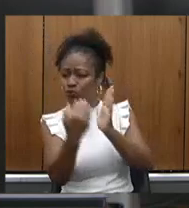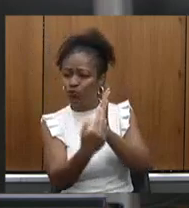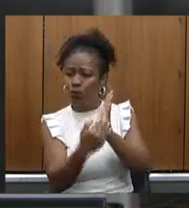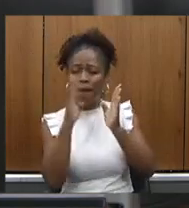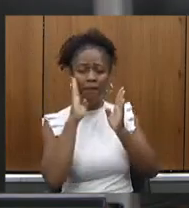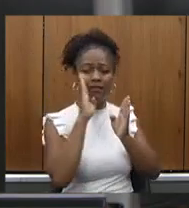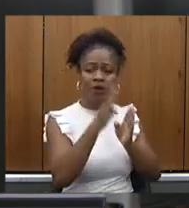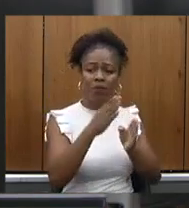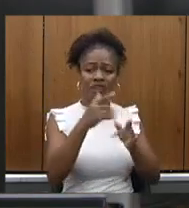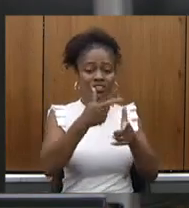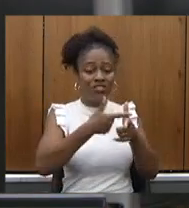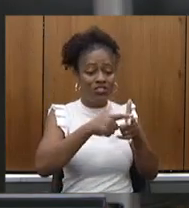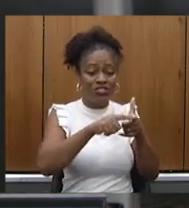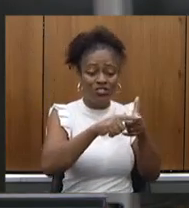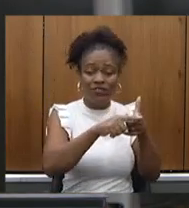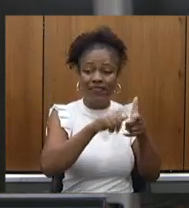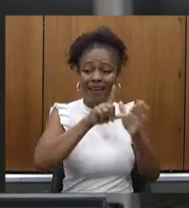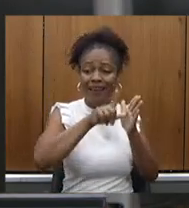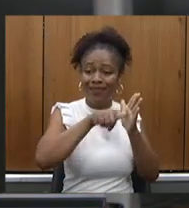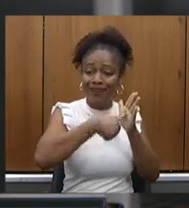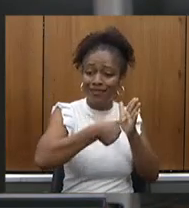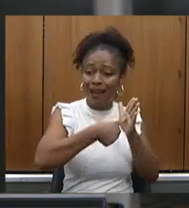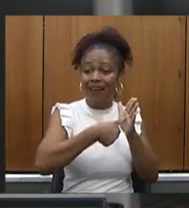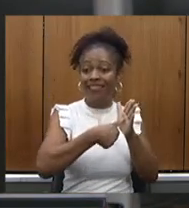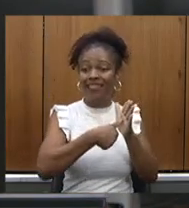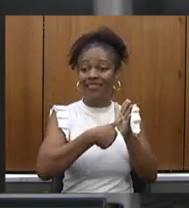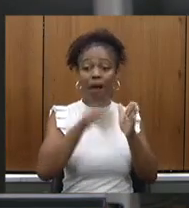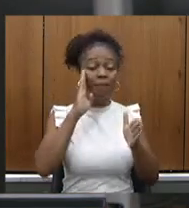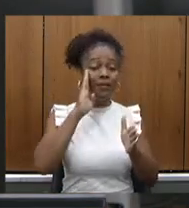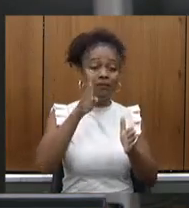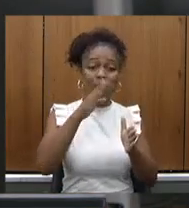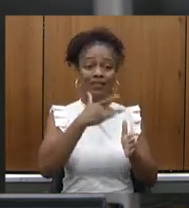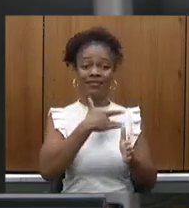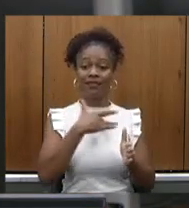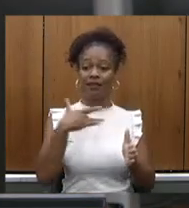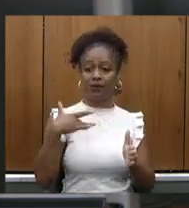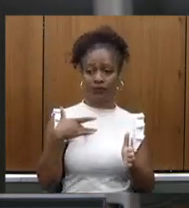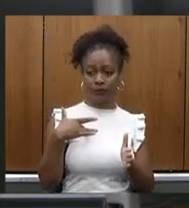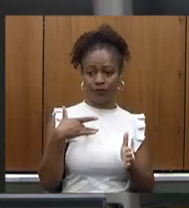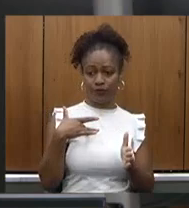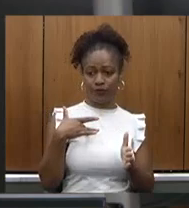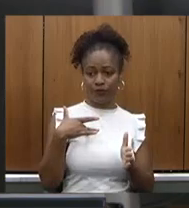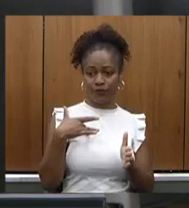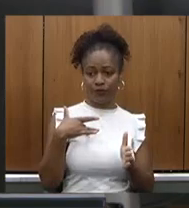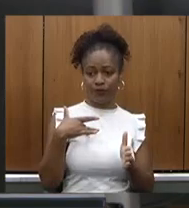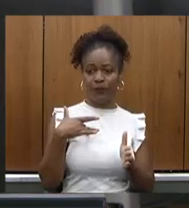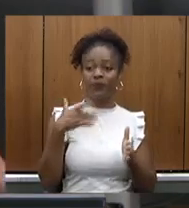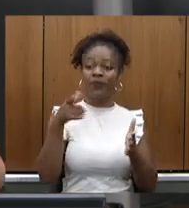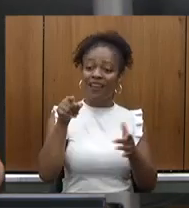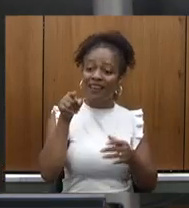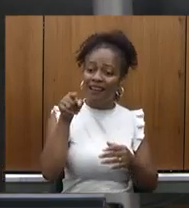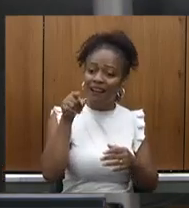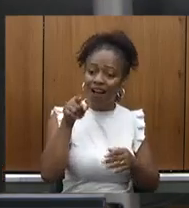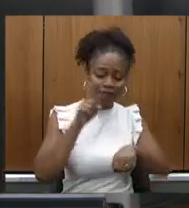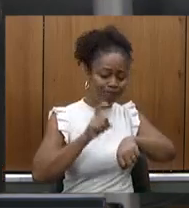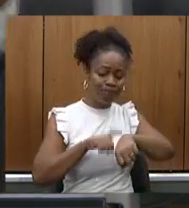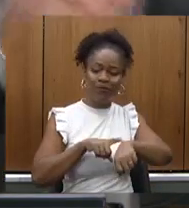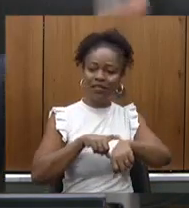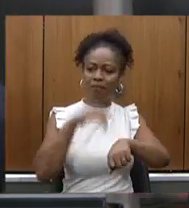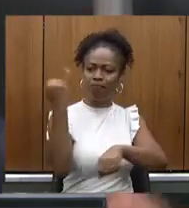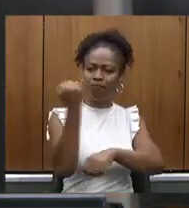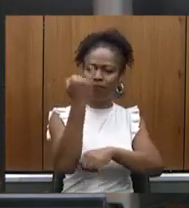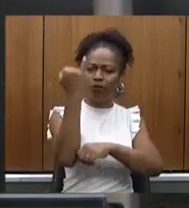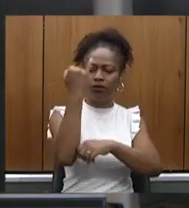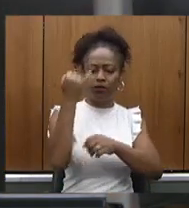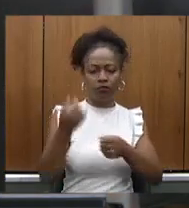dívidas que estavam atrasadas e principalmente na saúde vossa excelência foi um momento importante junto ao